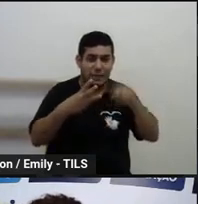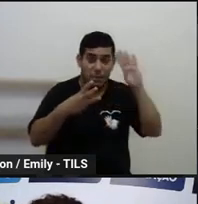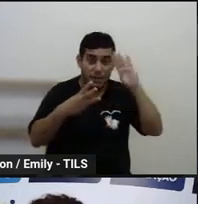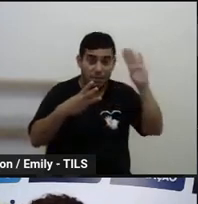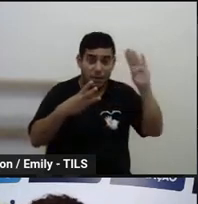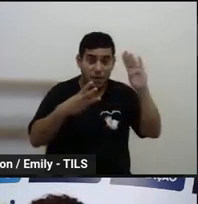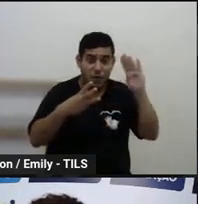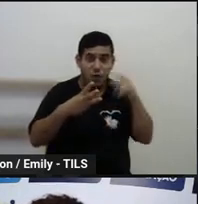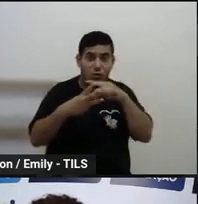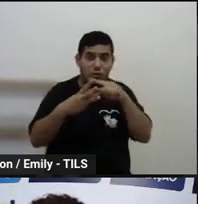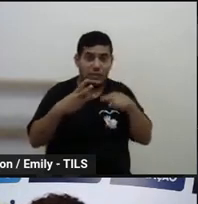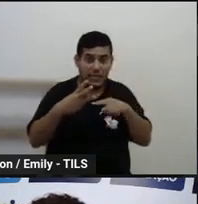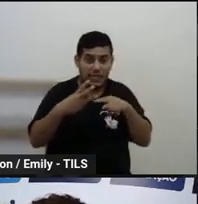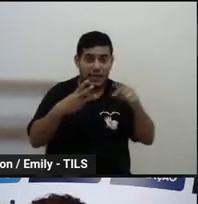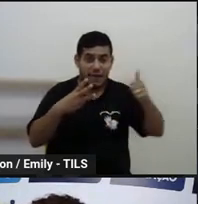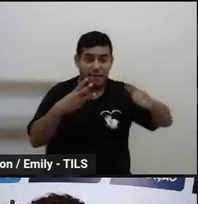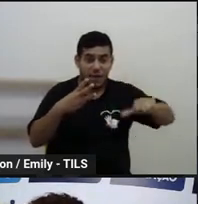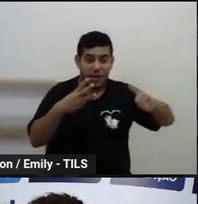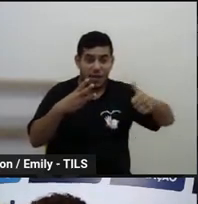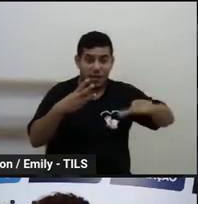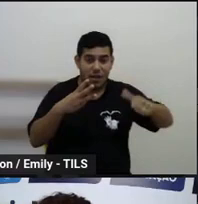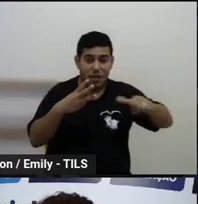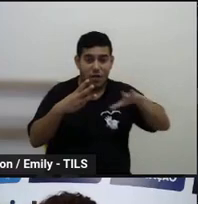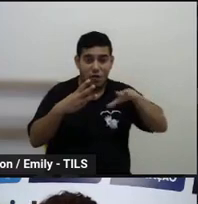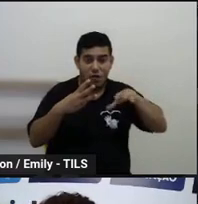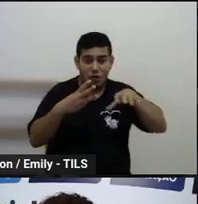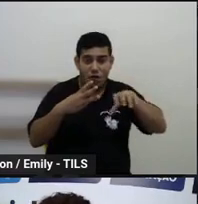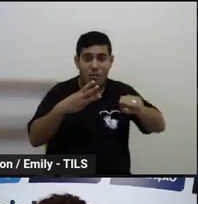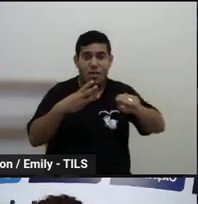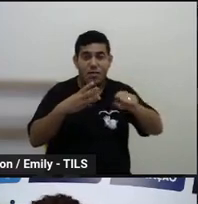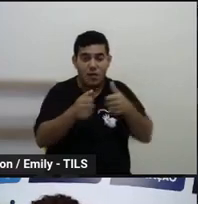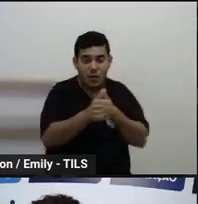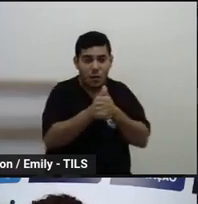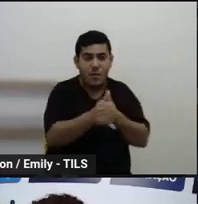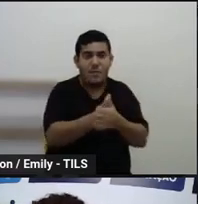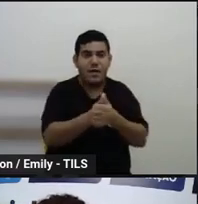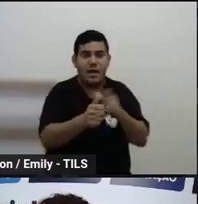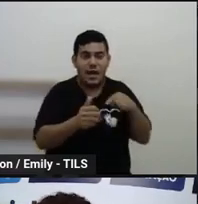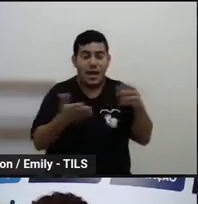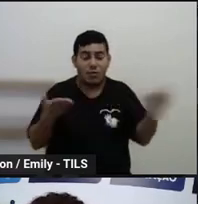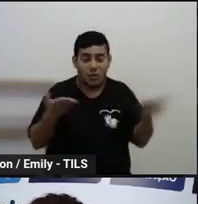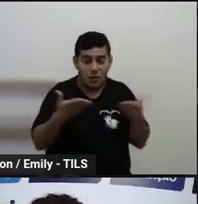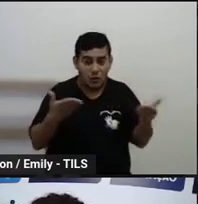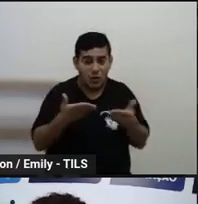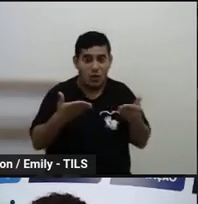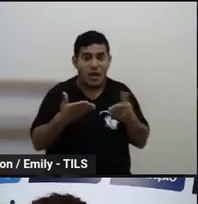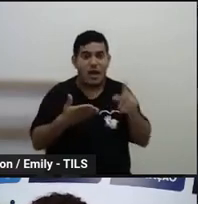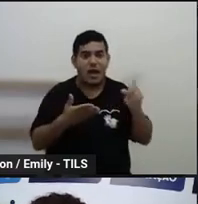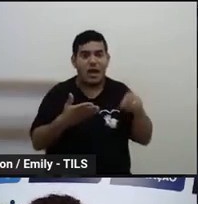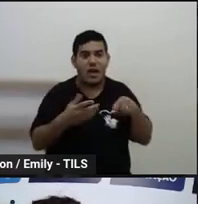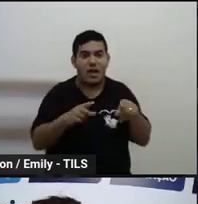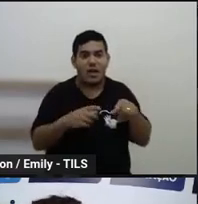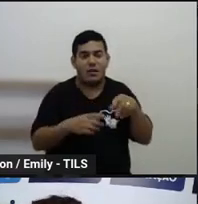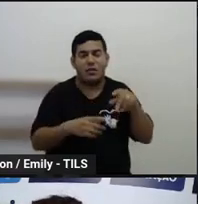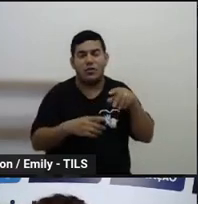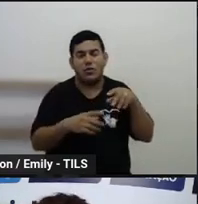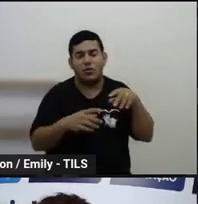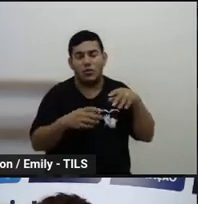mas esses são os principais eixos que estão pautando agora a nossa trajetória aqui no município,